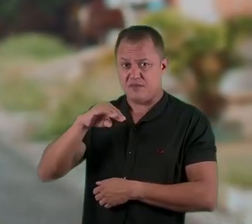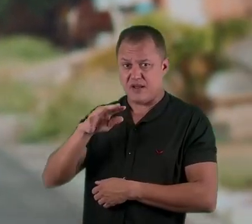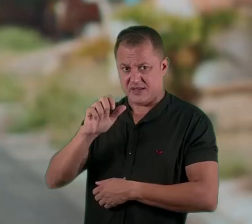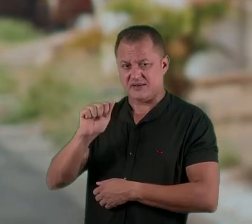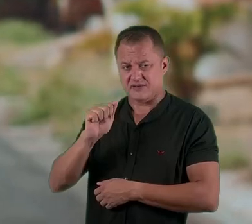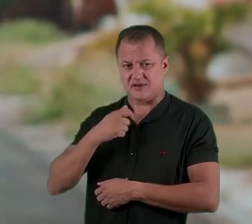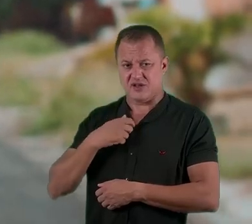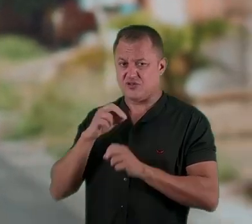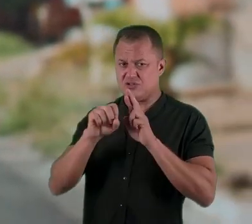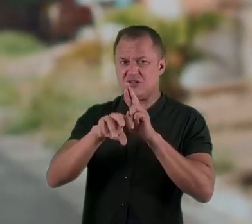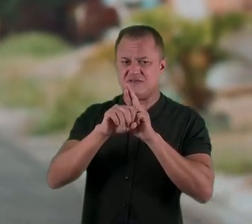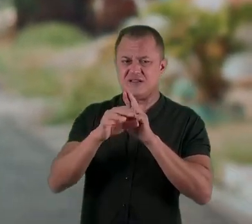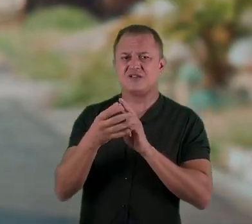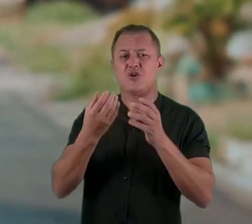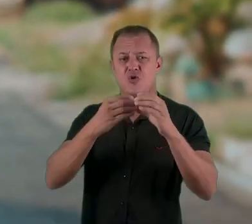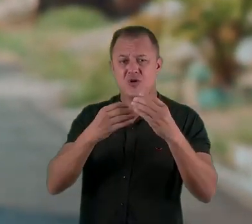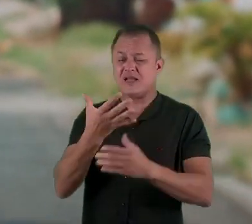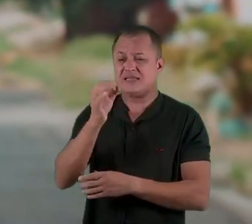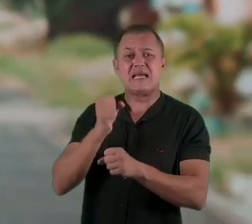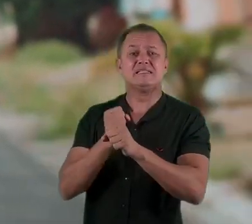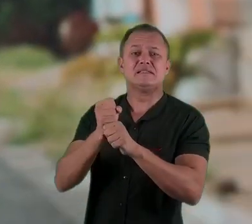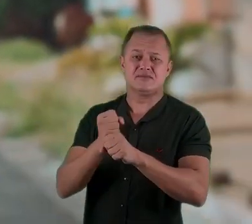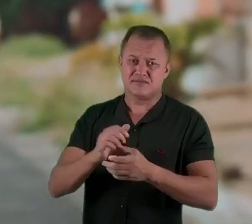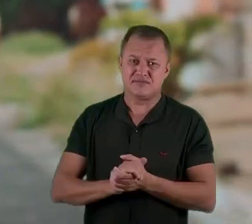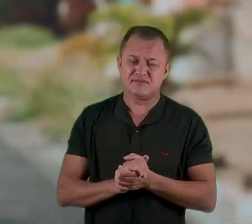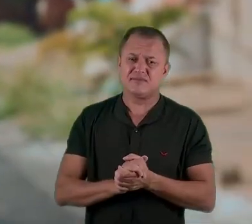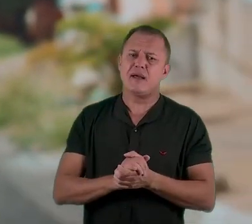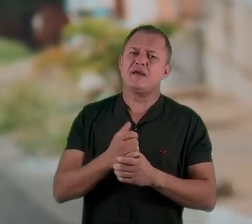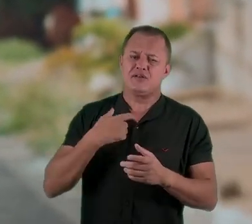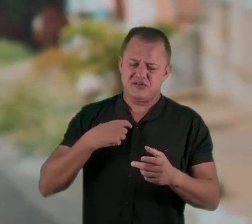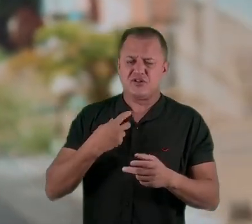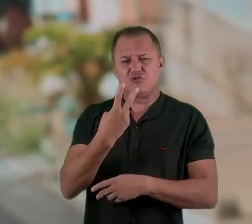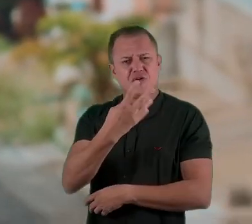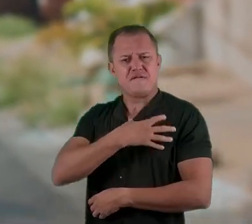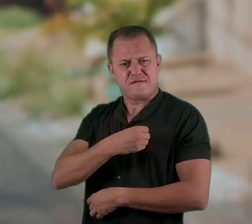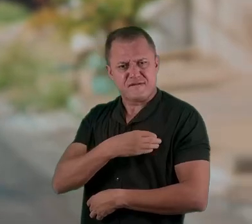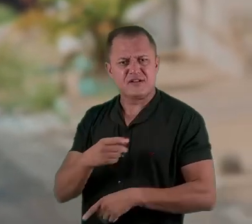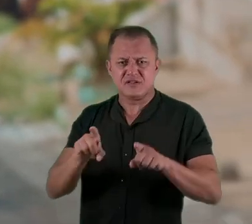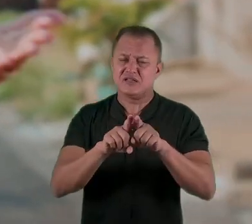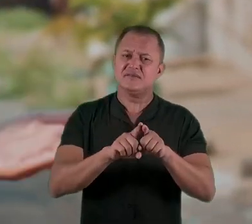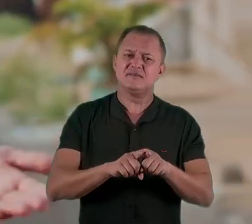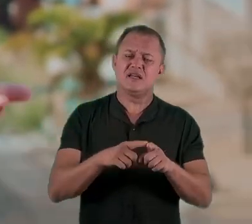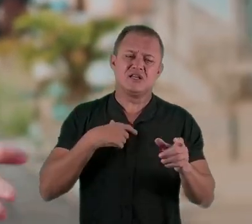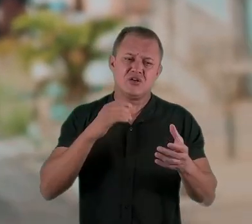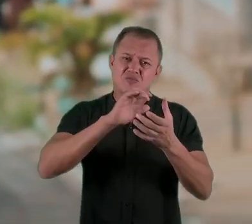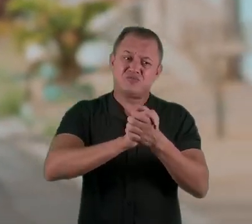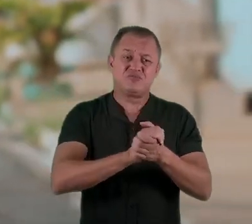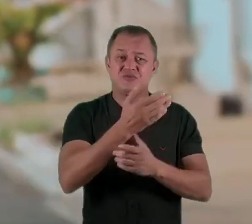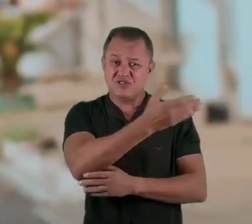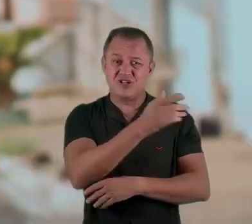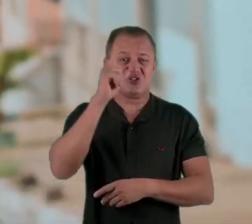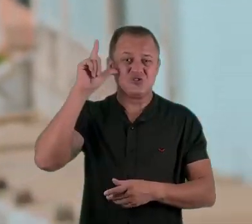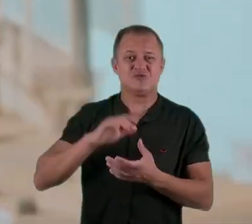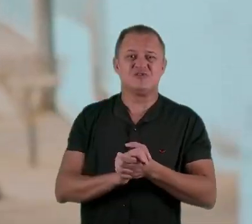Tereza, sou servidora pública concursada há 10 anos, mãe da Maria Rosa do Caetano e esposa do Lúdio.